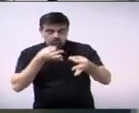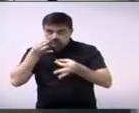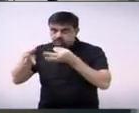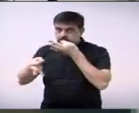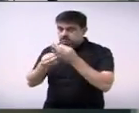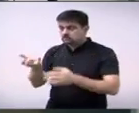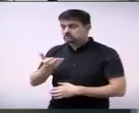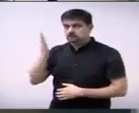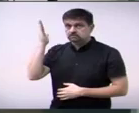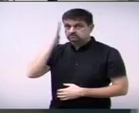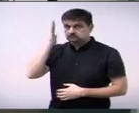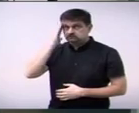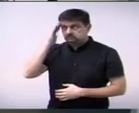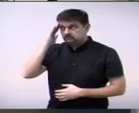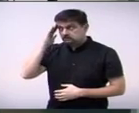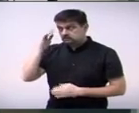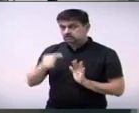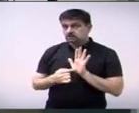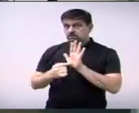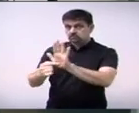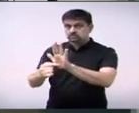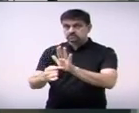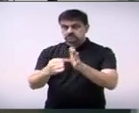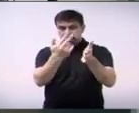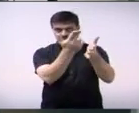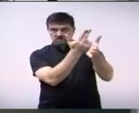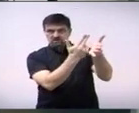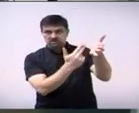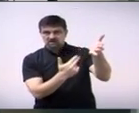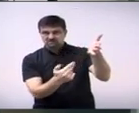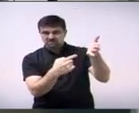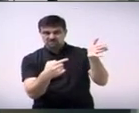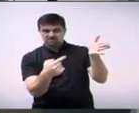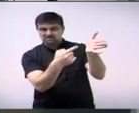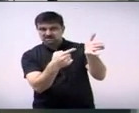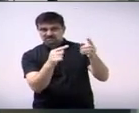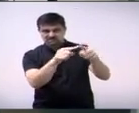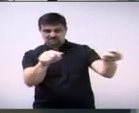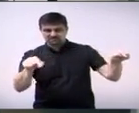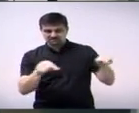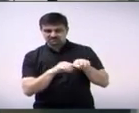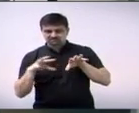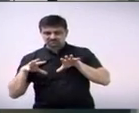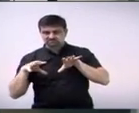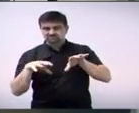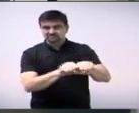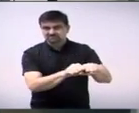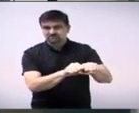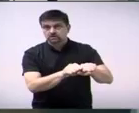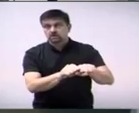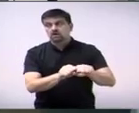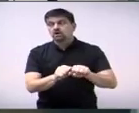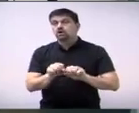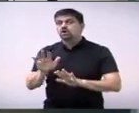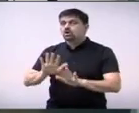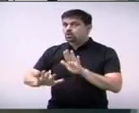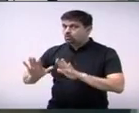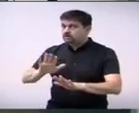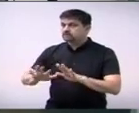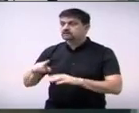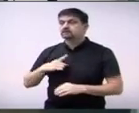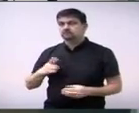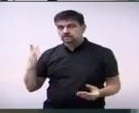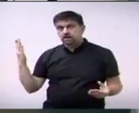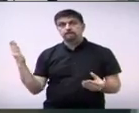que o que foi dito aqui sobre a uso e ocupação do solo já deve dar um belo processo judicial que vai dar dor de